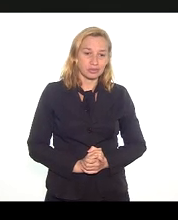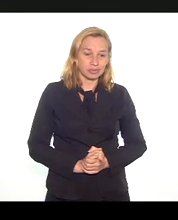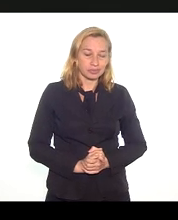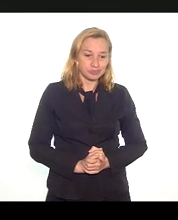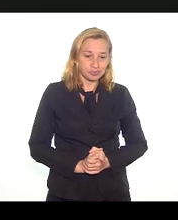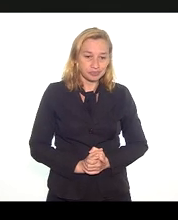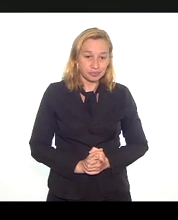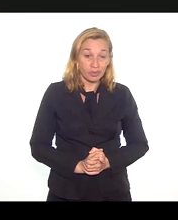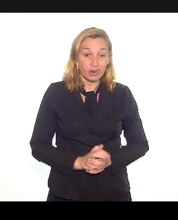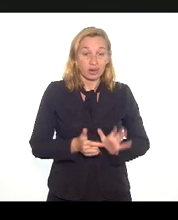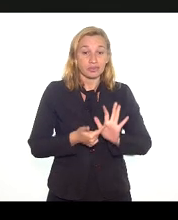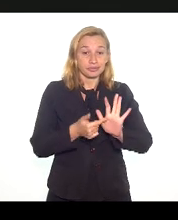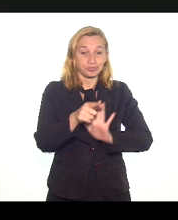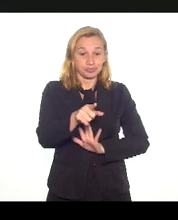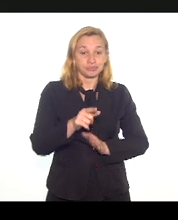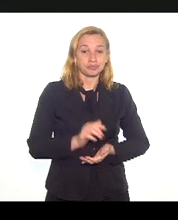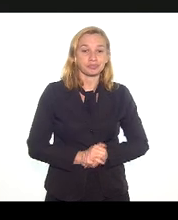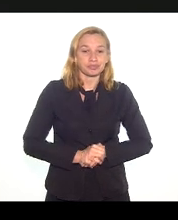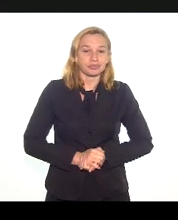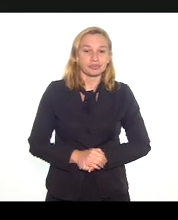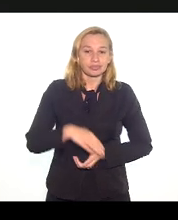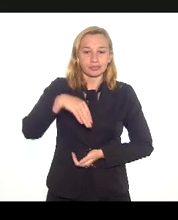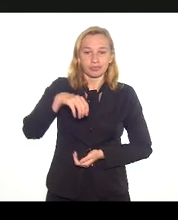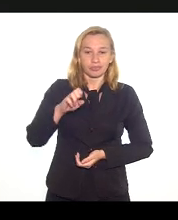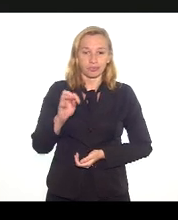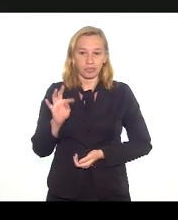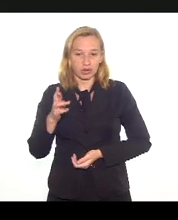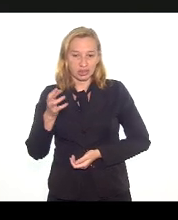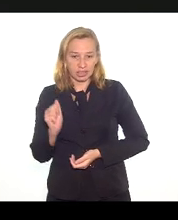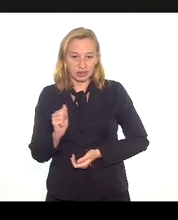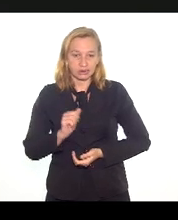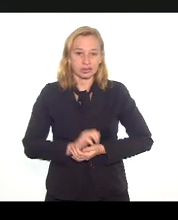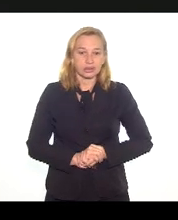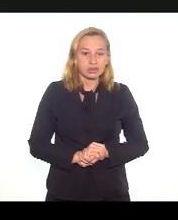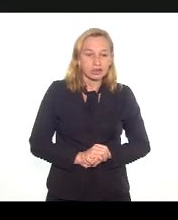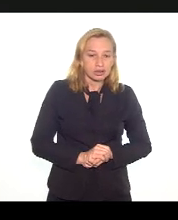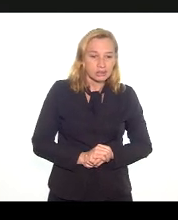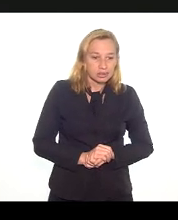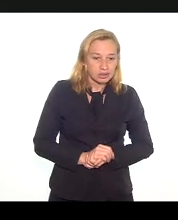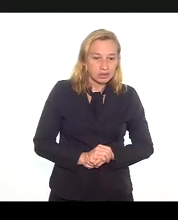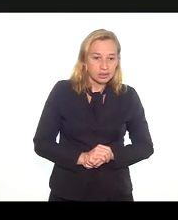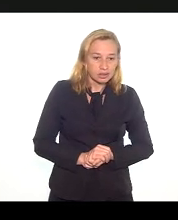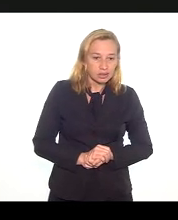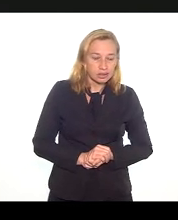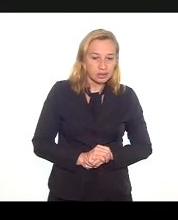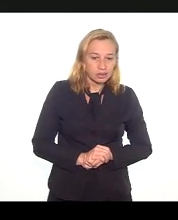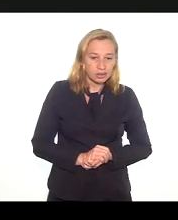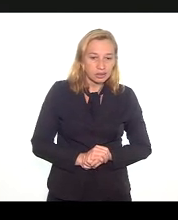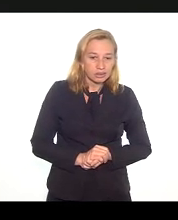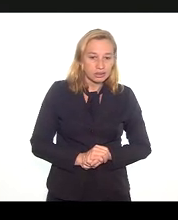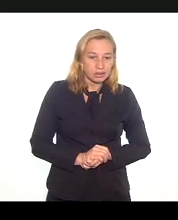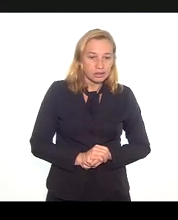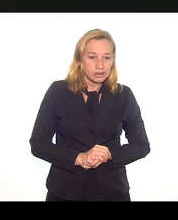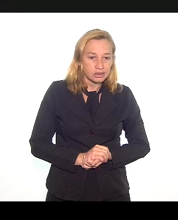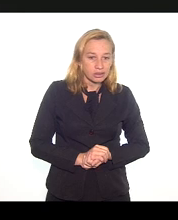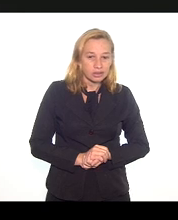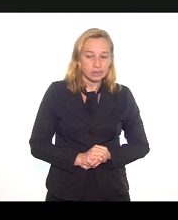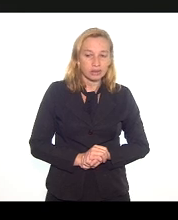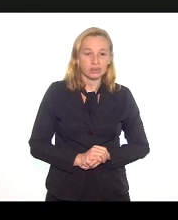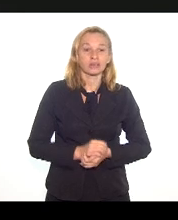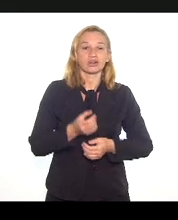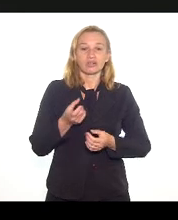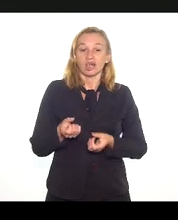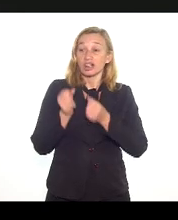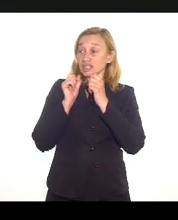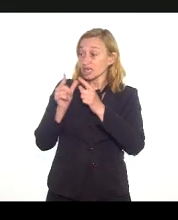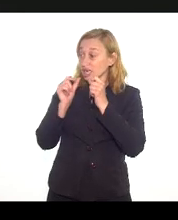Isso é a nossa periferia metropolitana, quer dizer, eu sei que o IDEB é sujeito a ponderações e críticas e